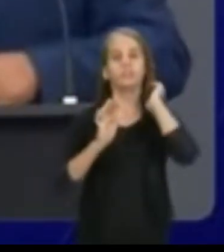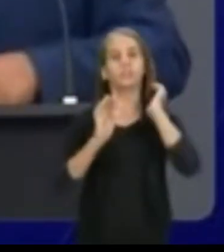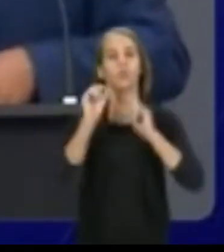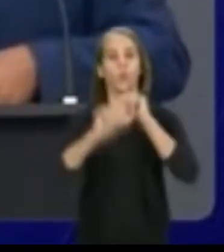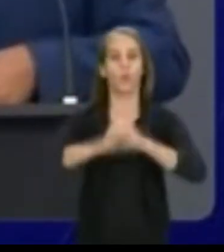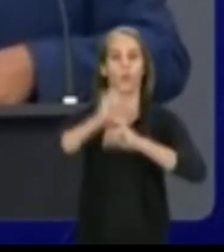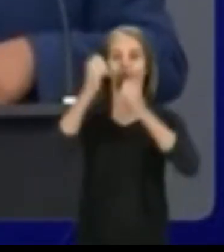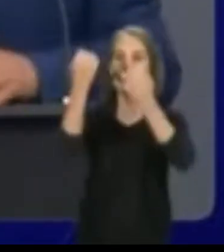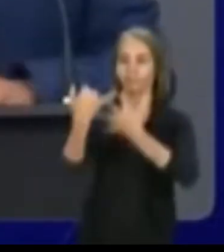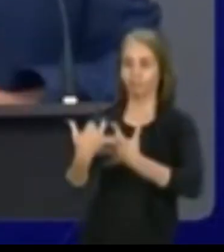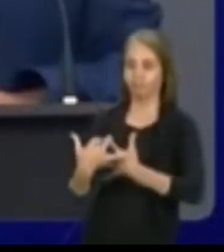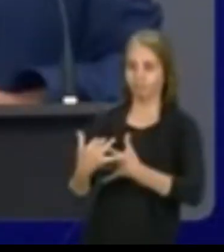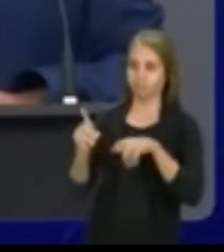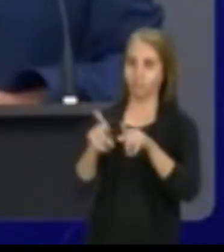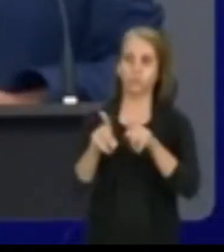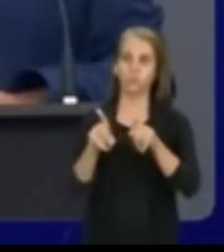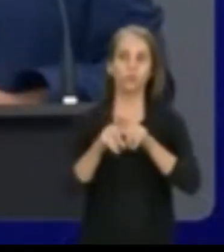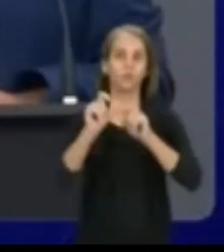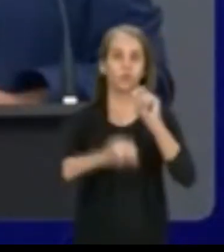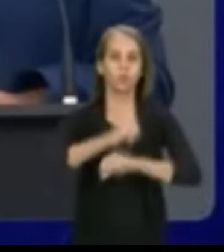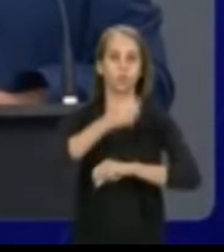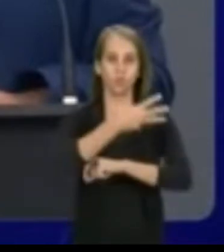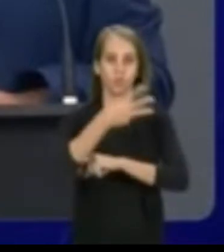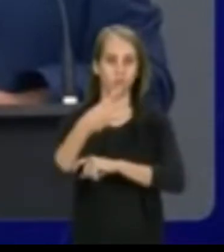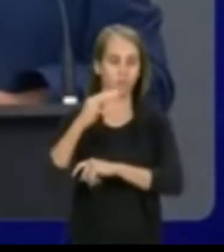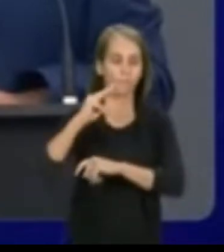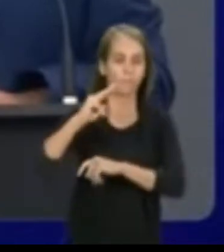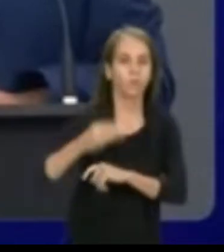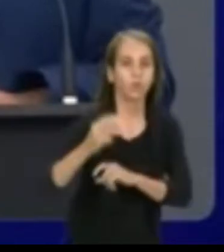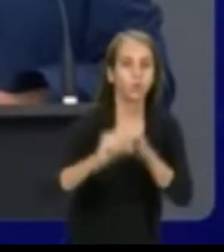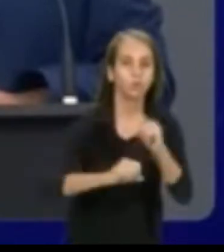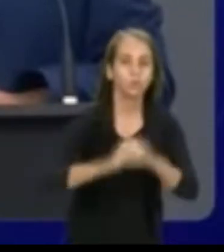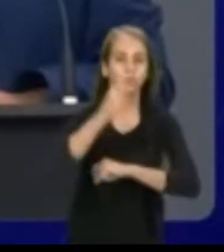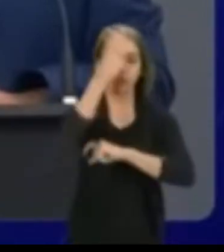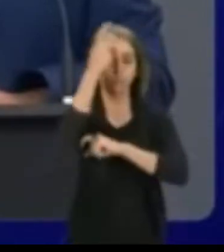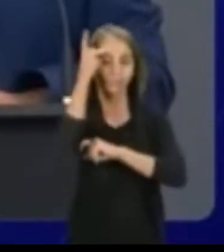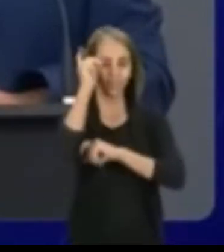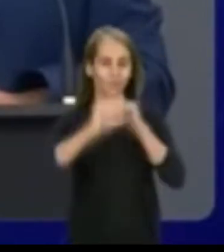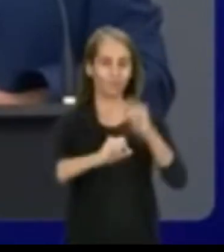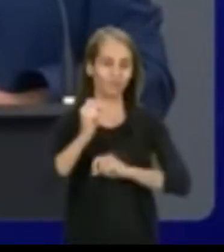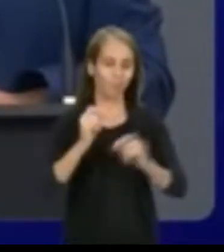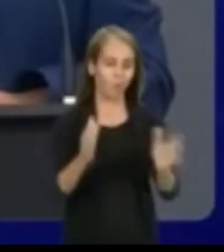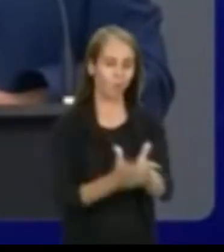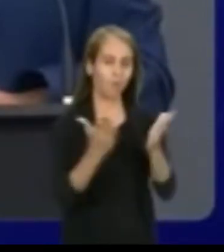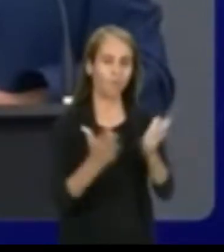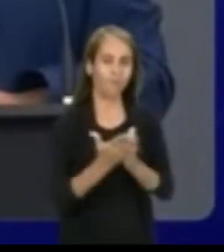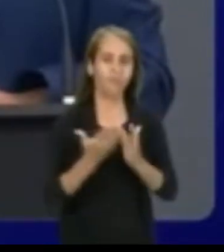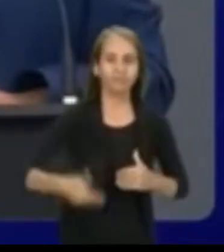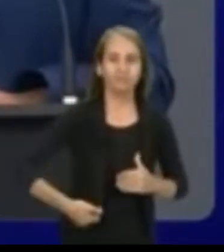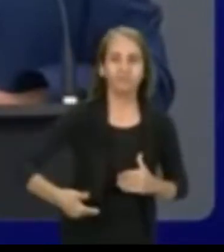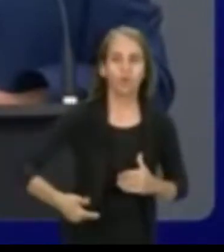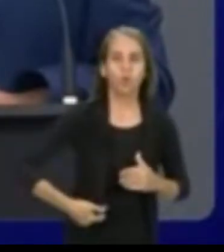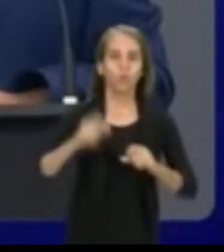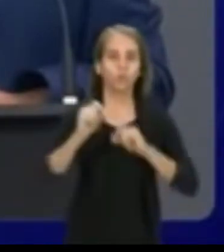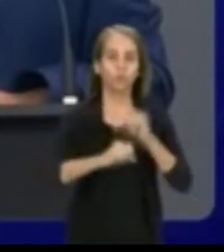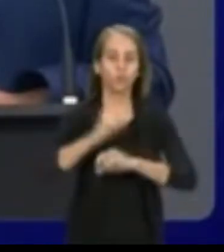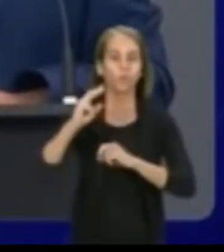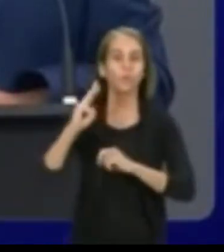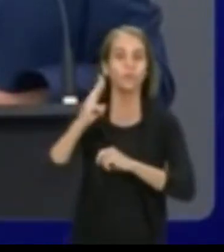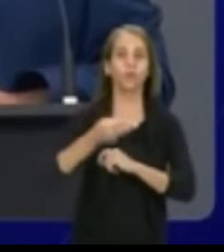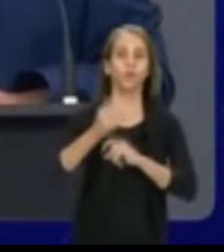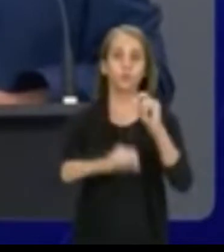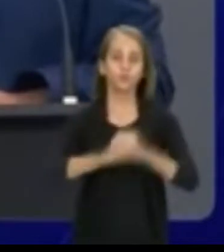brasileira. São 33 milhões de pessoas em situação de fome, são milhões de pessoas